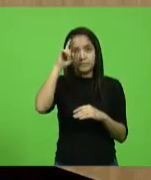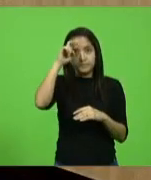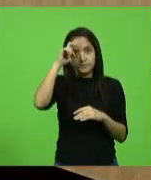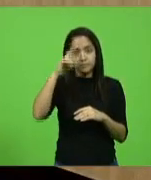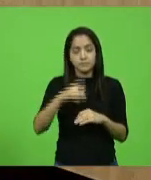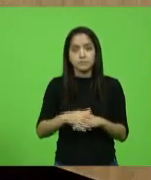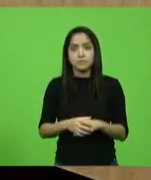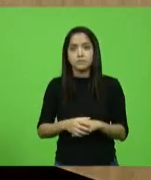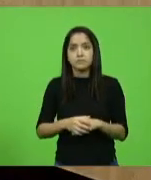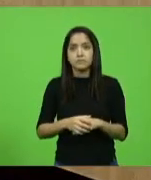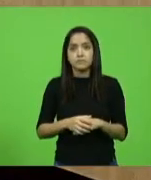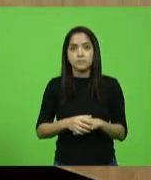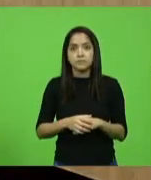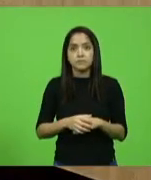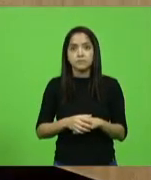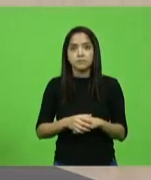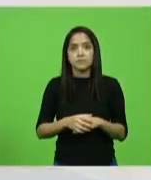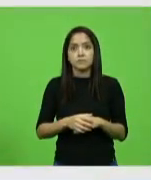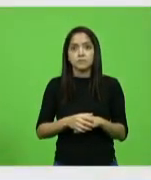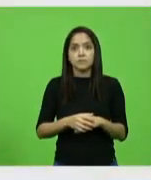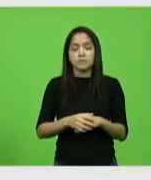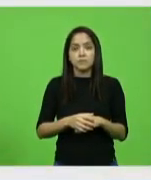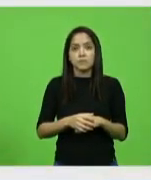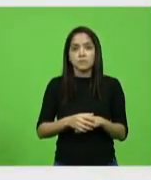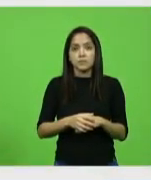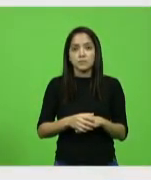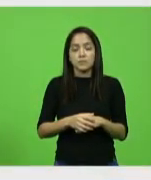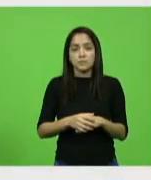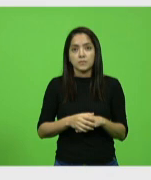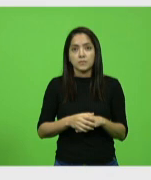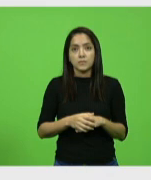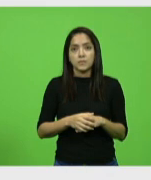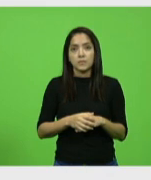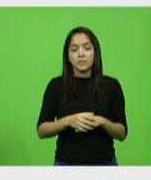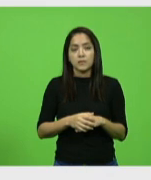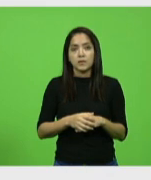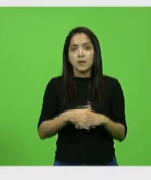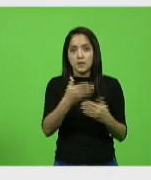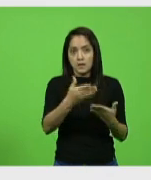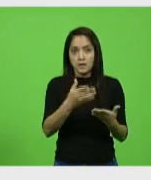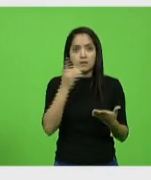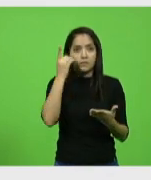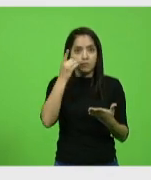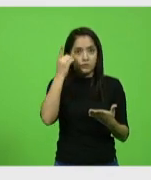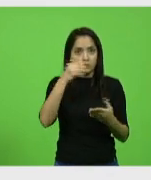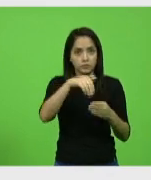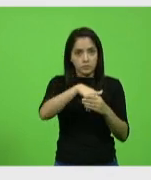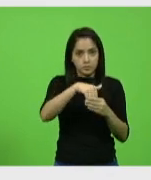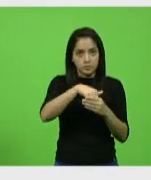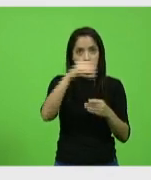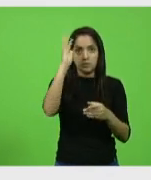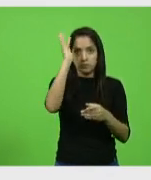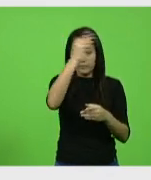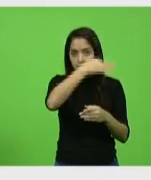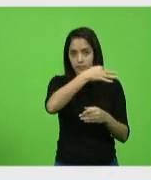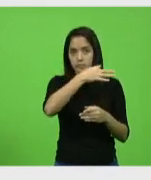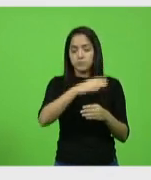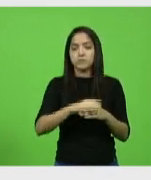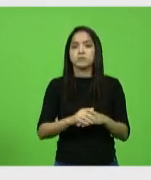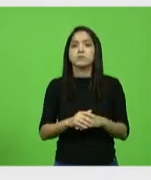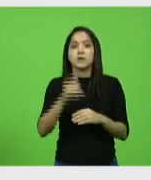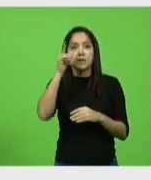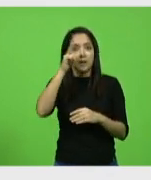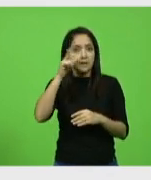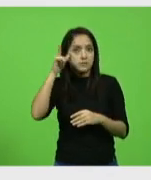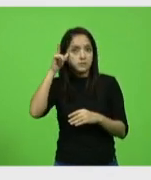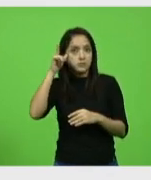deputado Ismael dos Santos segue a liderança. Segue o deputado Fabiano da Luz, o deputado Laércio Schuster,